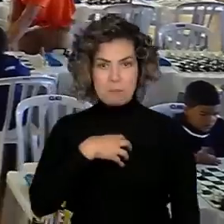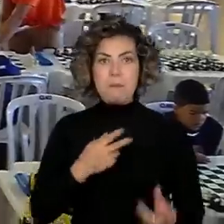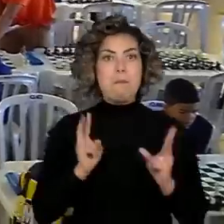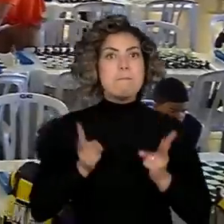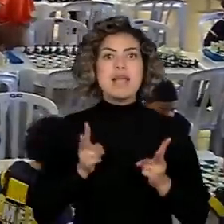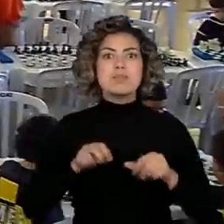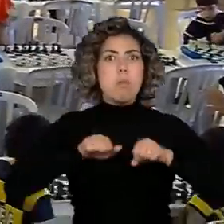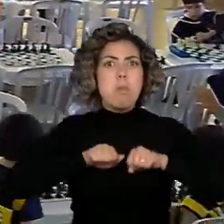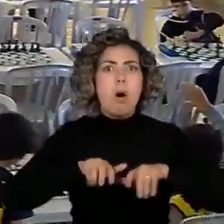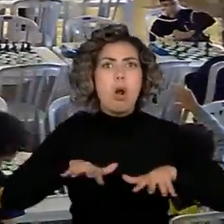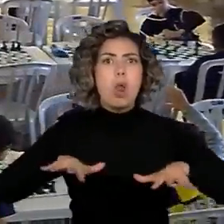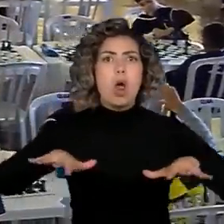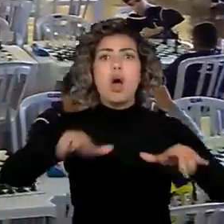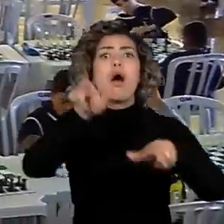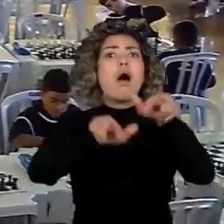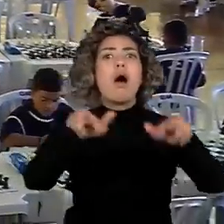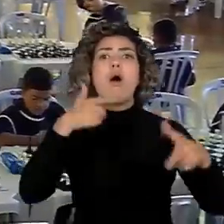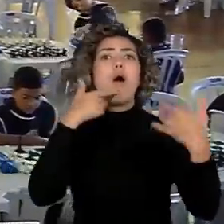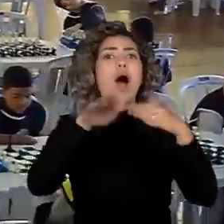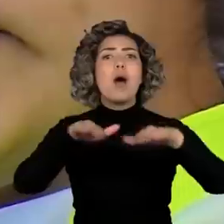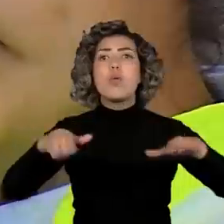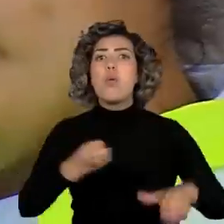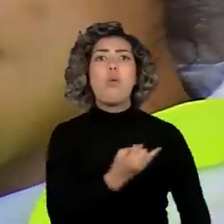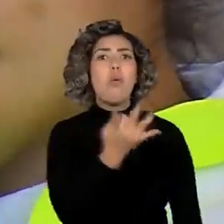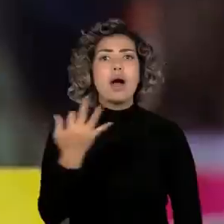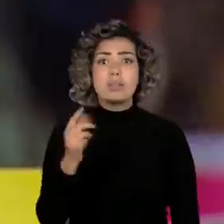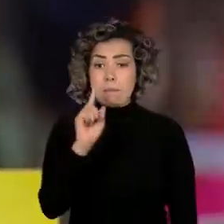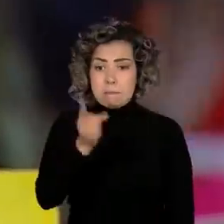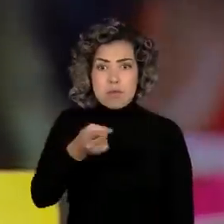mais de 1.900 alunos presentes.